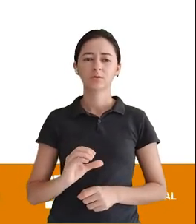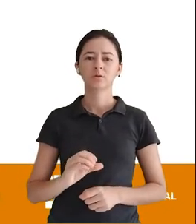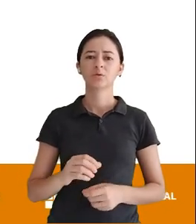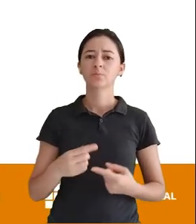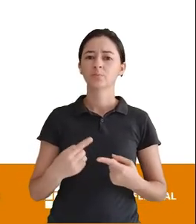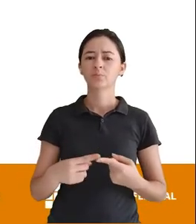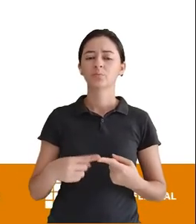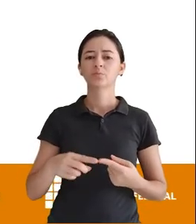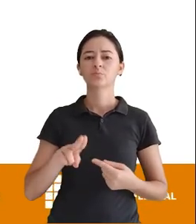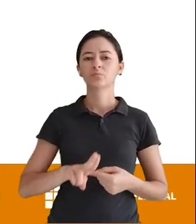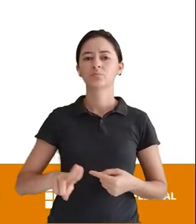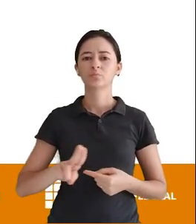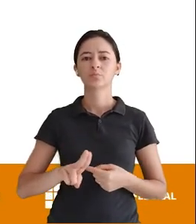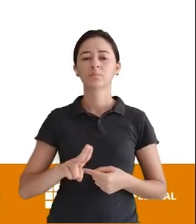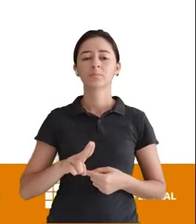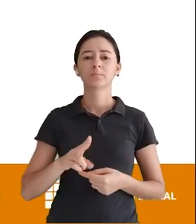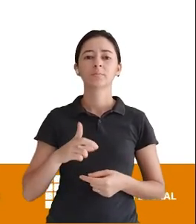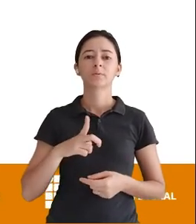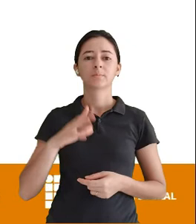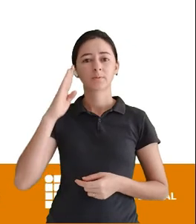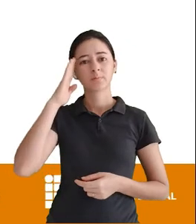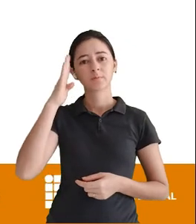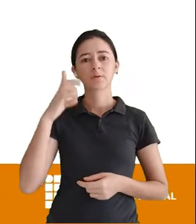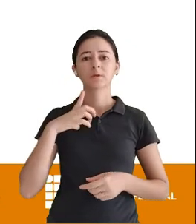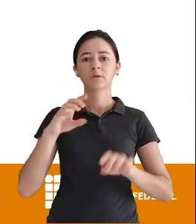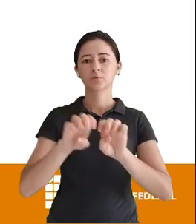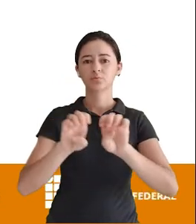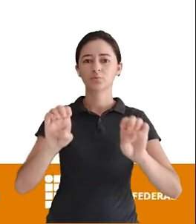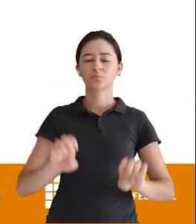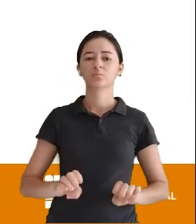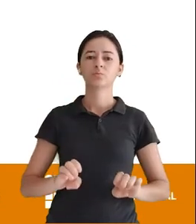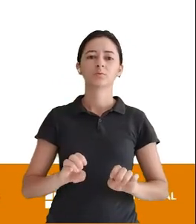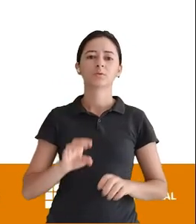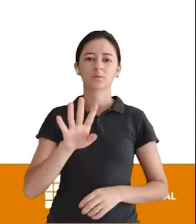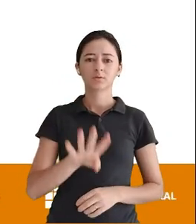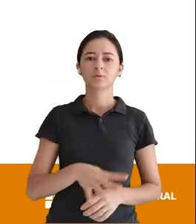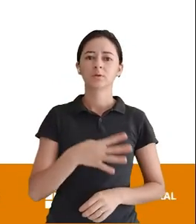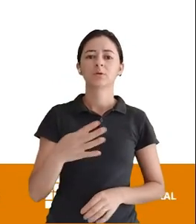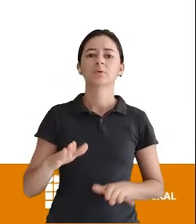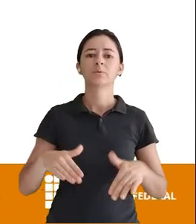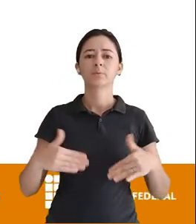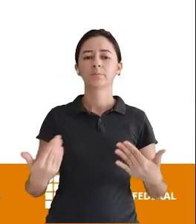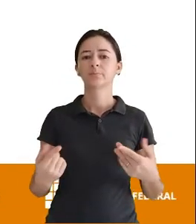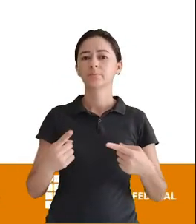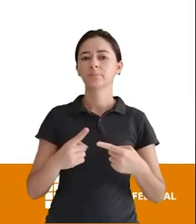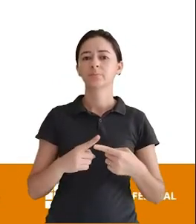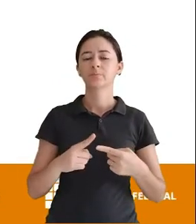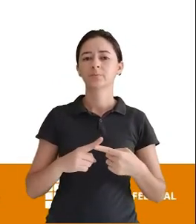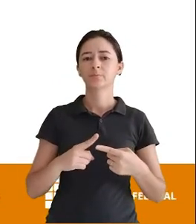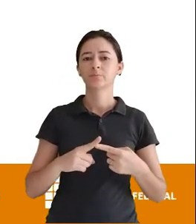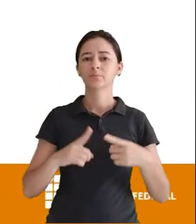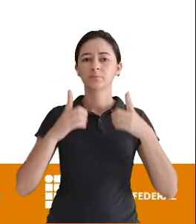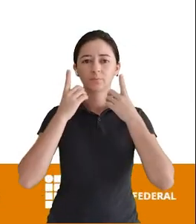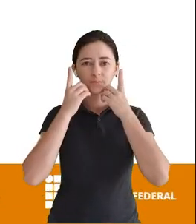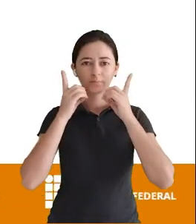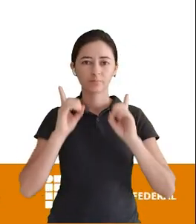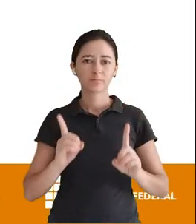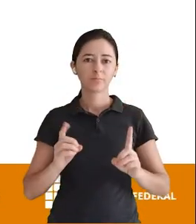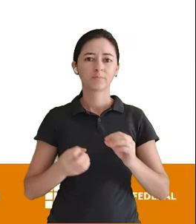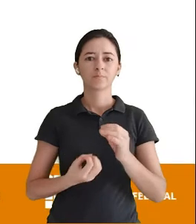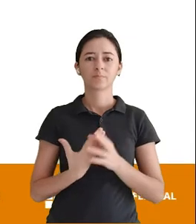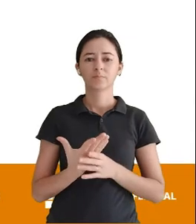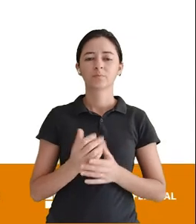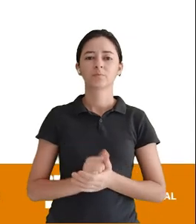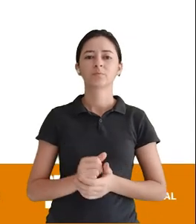Principalmente Para a gente ver A estrutura da tabela Para a saber Qual é o tipo De dado Que foi criado Como eu falei A gente usa esses comandos